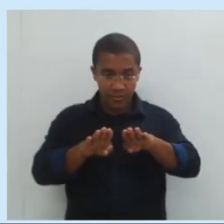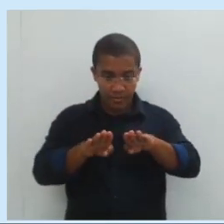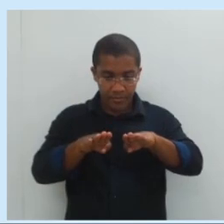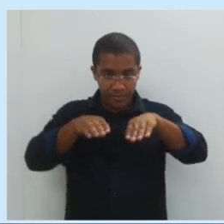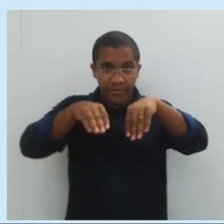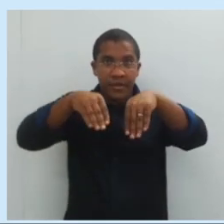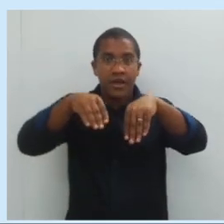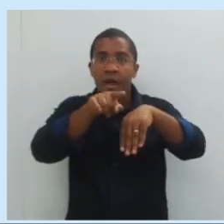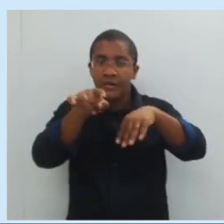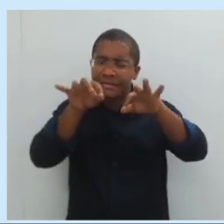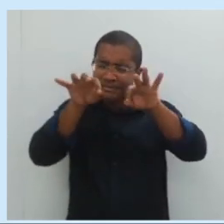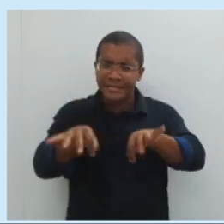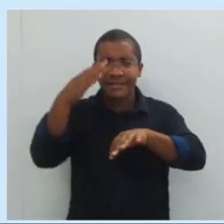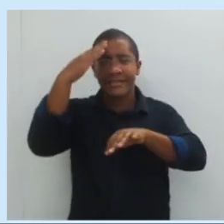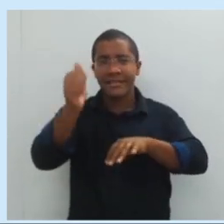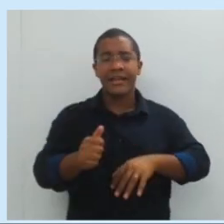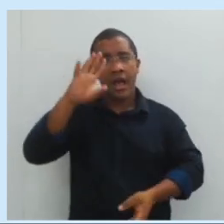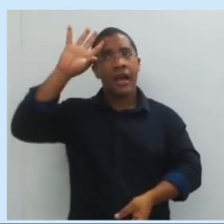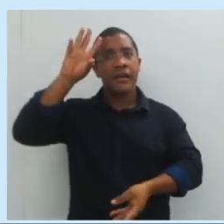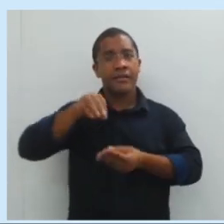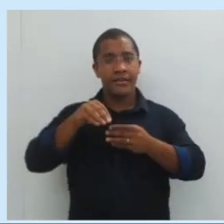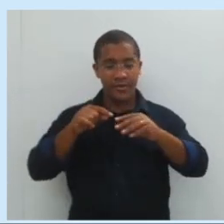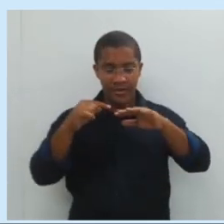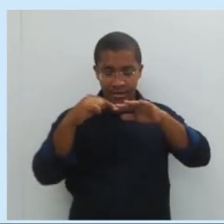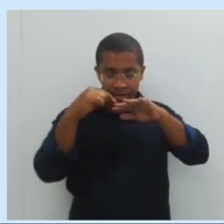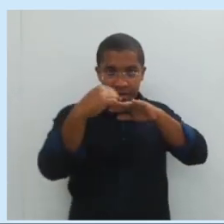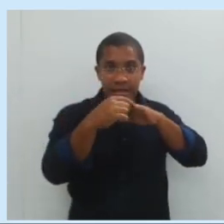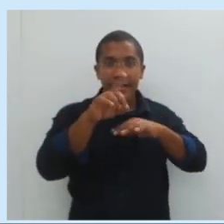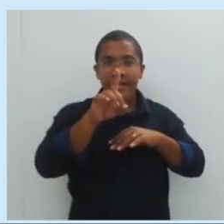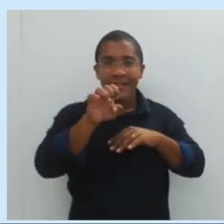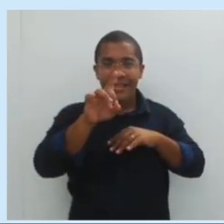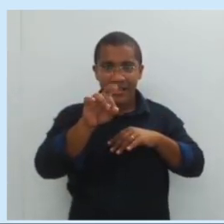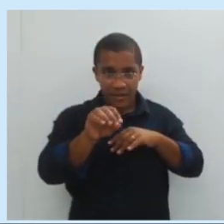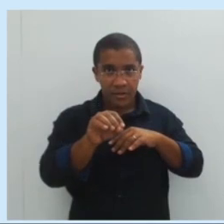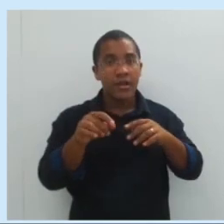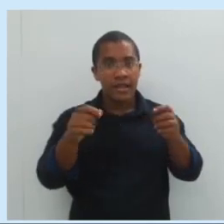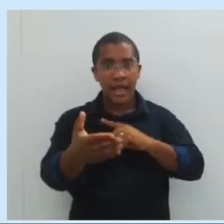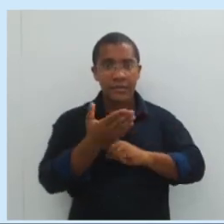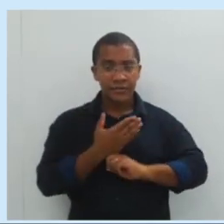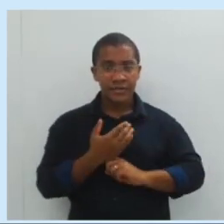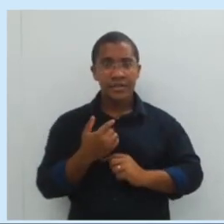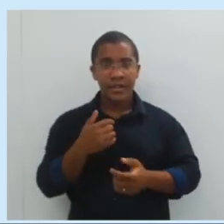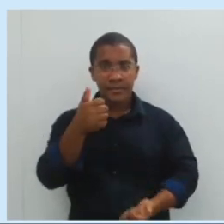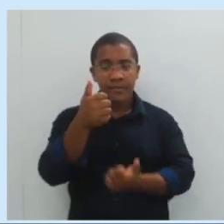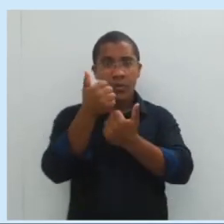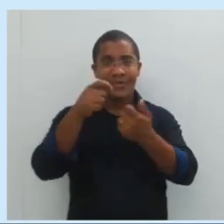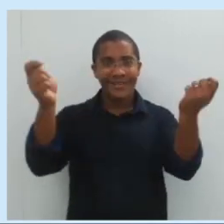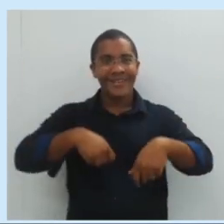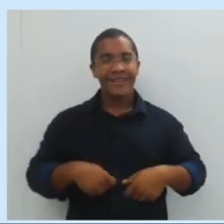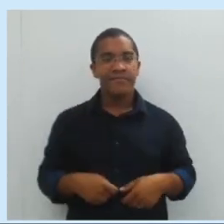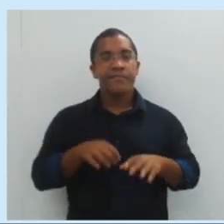Vocês vão ter a certeza que nossos dedos são o nosso ponto de apoio. Ok?